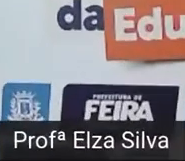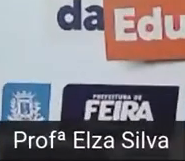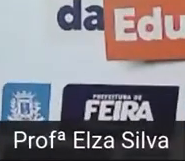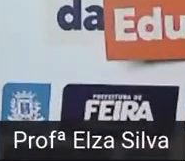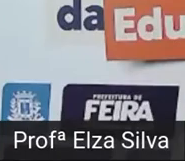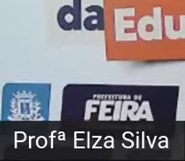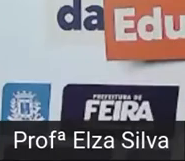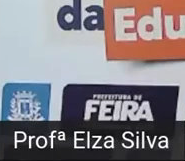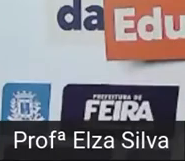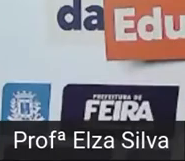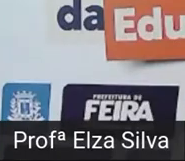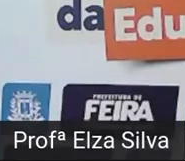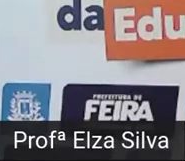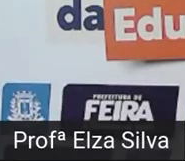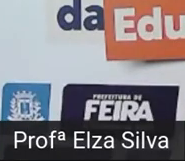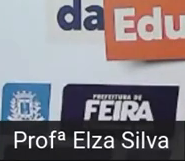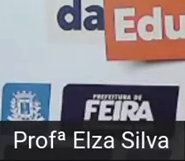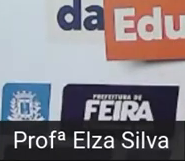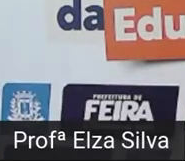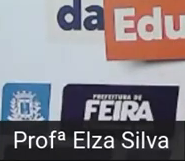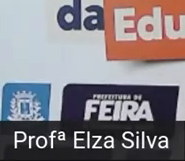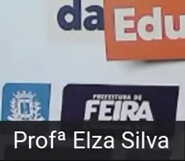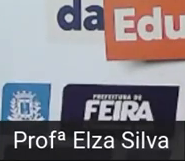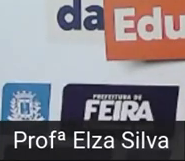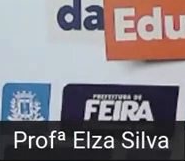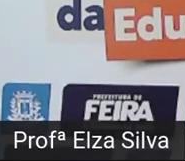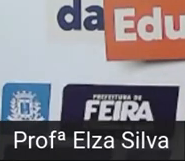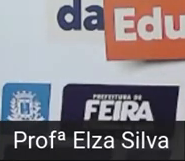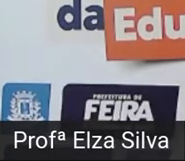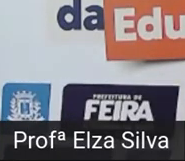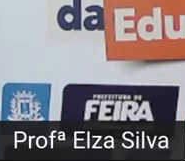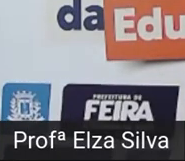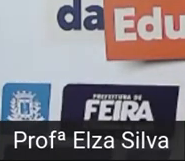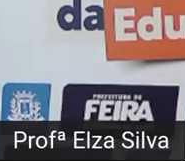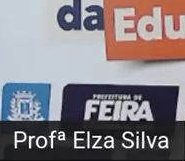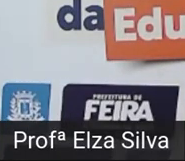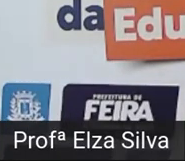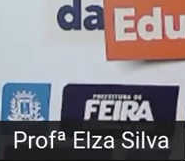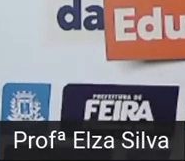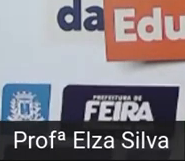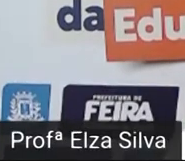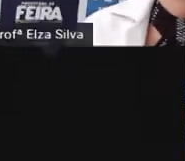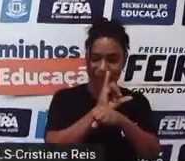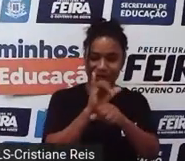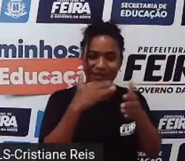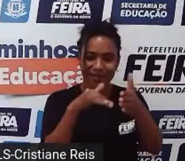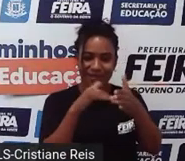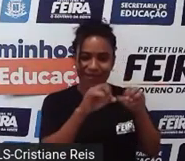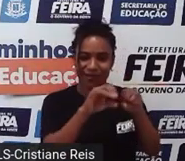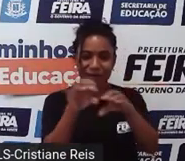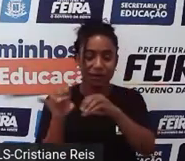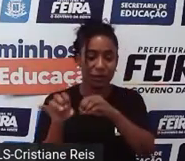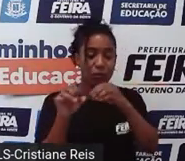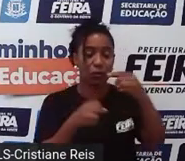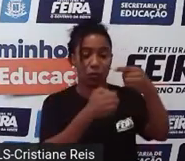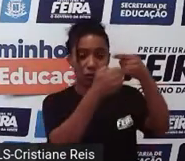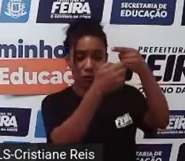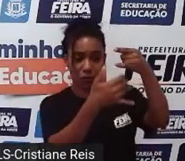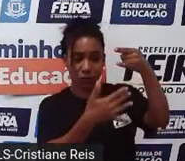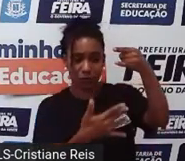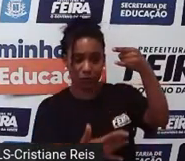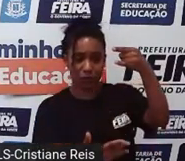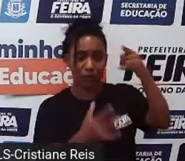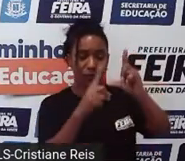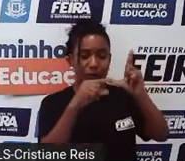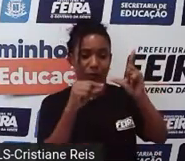Só um minutinho, por favor. Lembrem que esse link está disponível para vocês realizarem essa atividade quantas